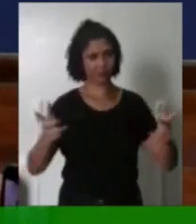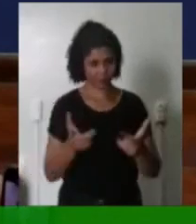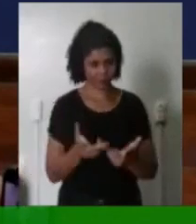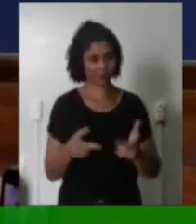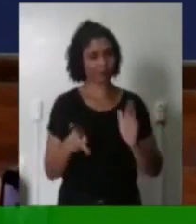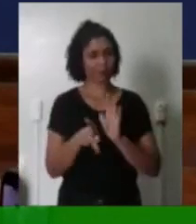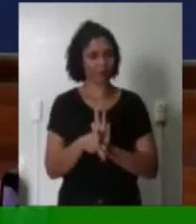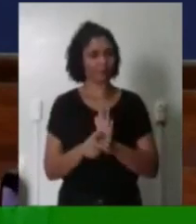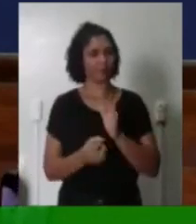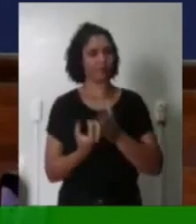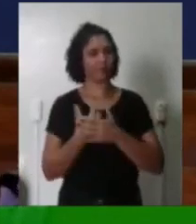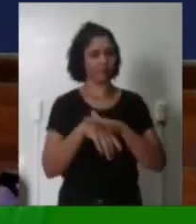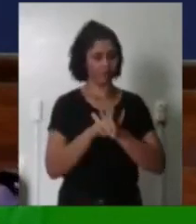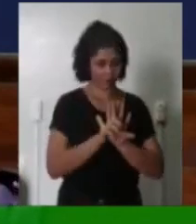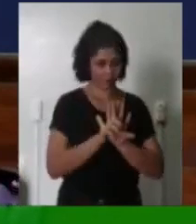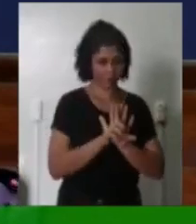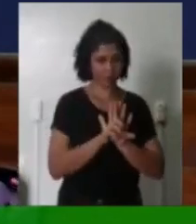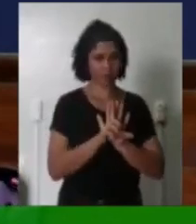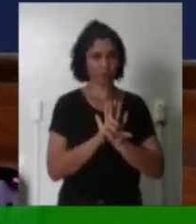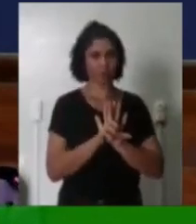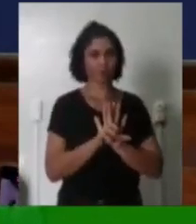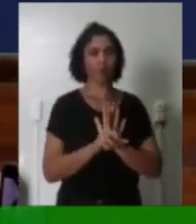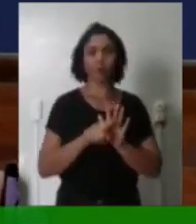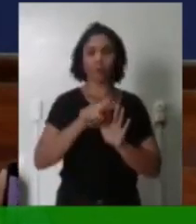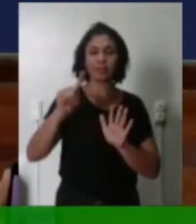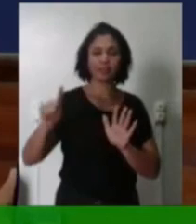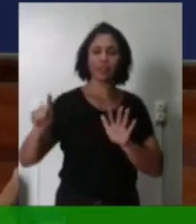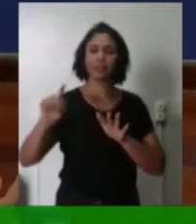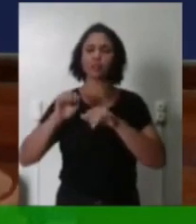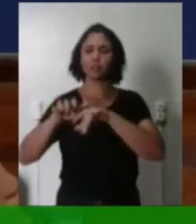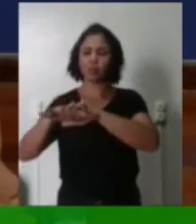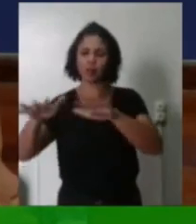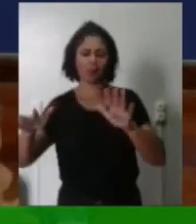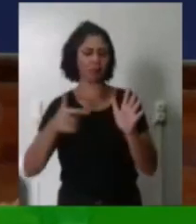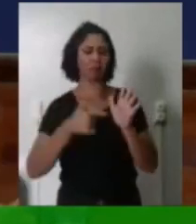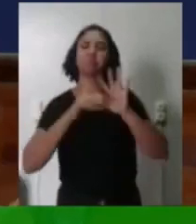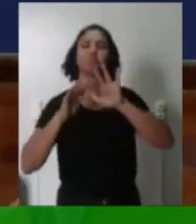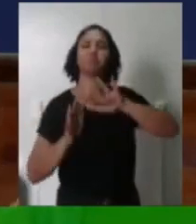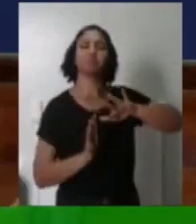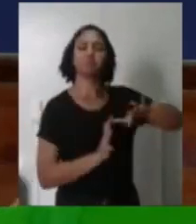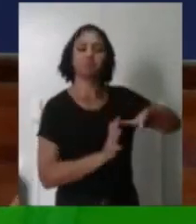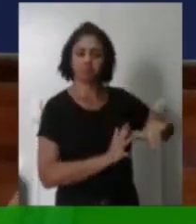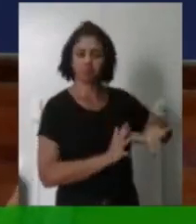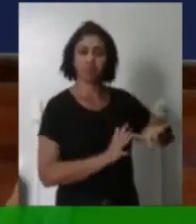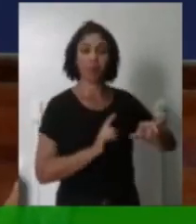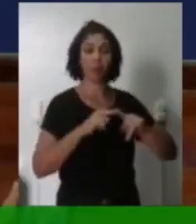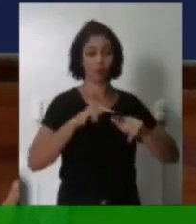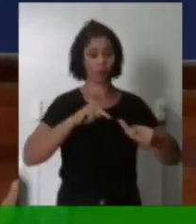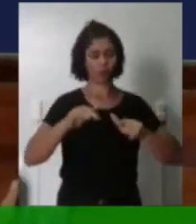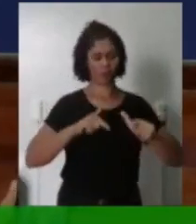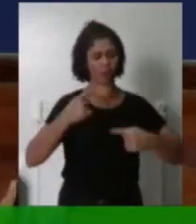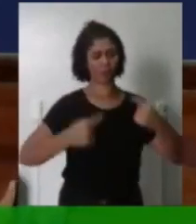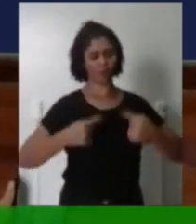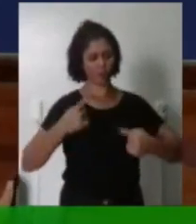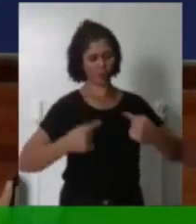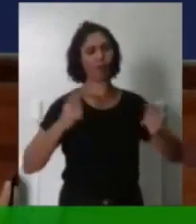política Na essência nega a política Porque a atividade política É a atividade que permite Com que